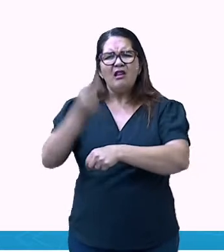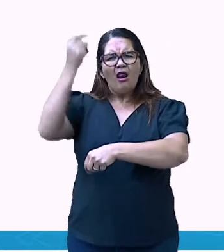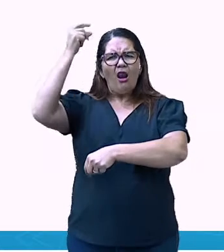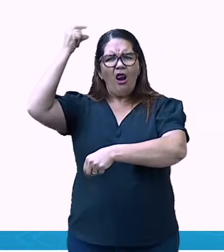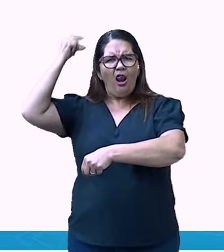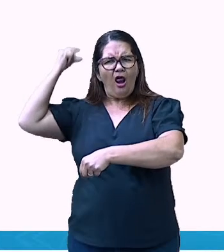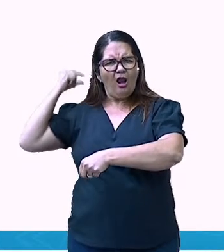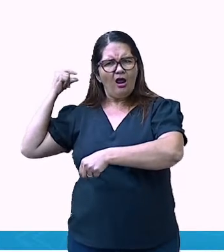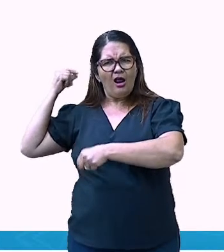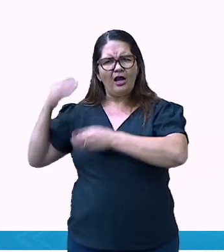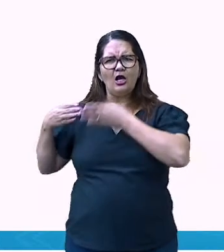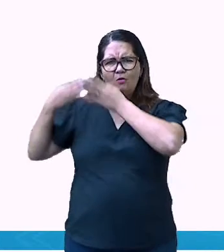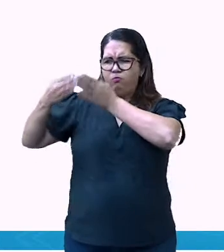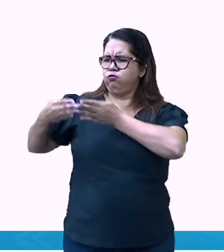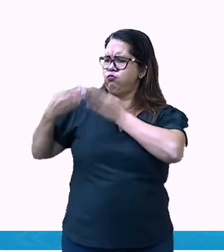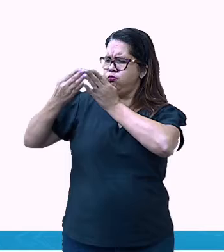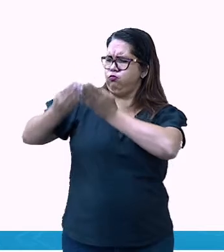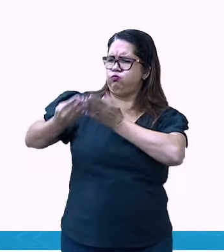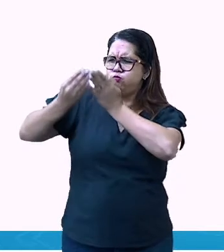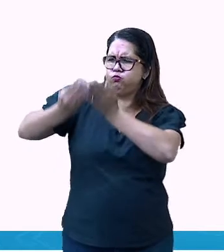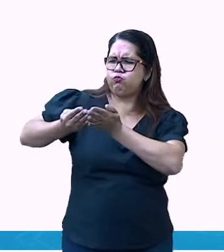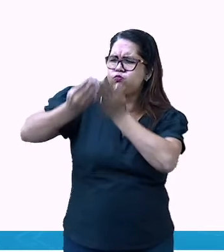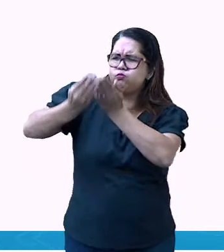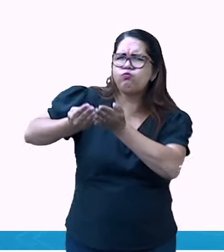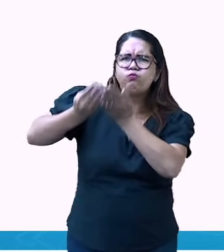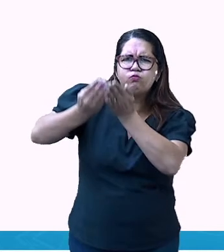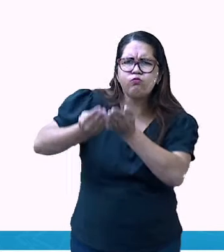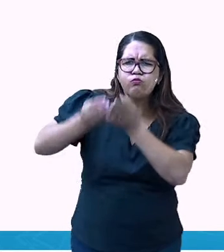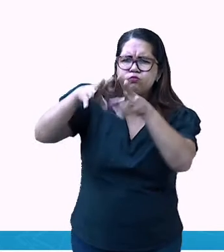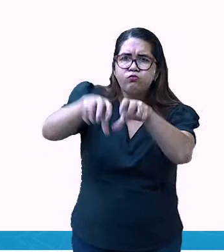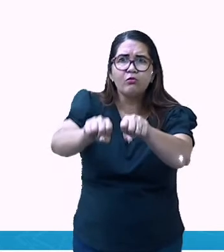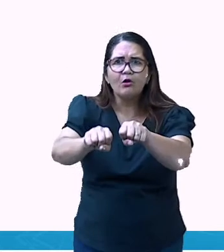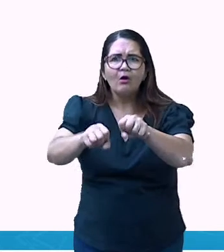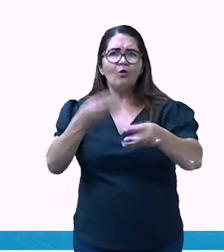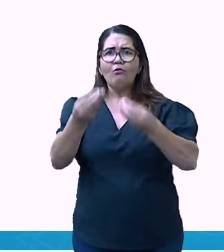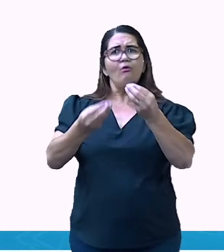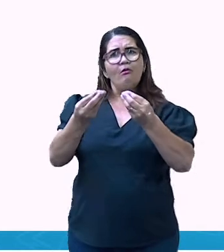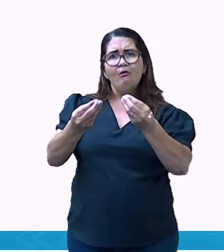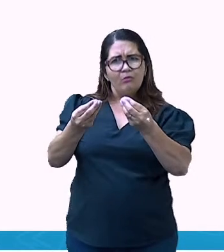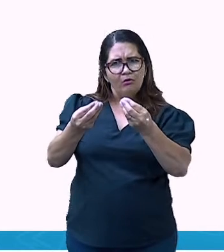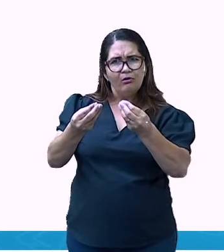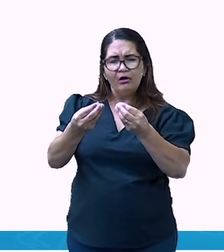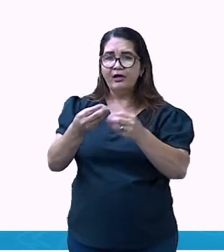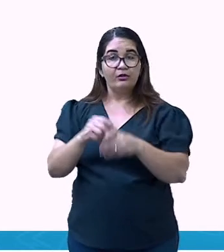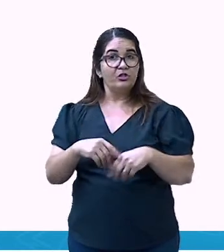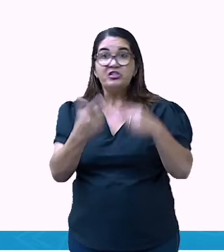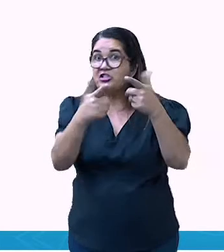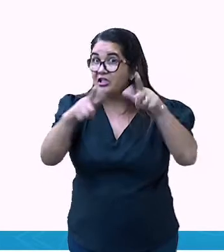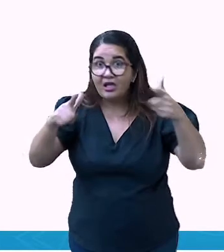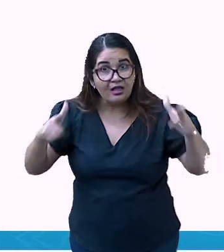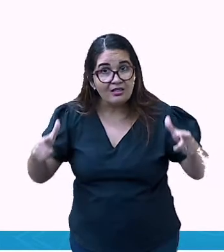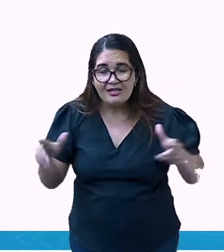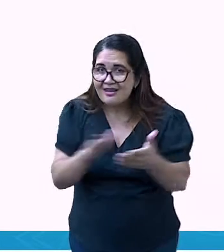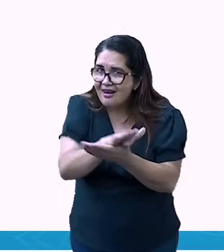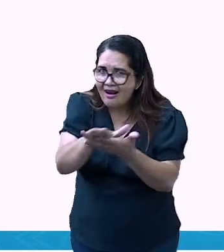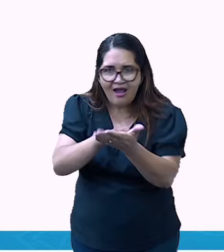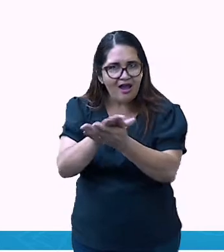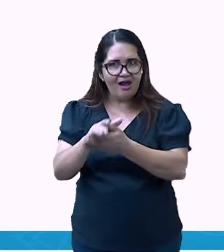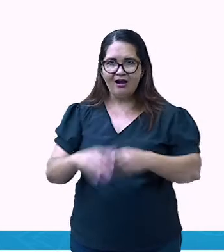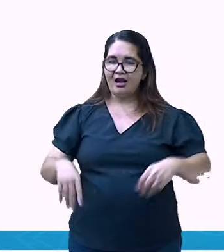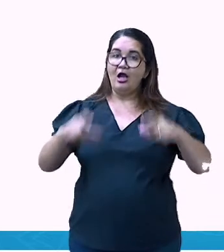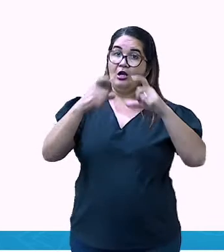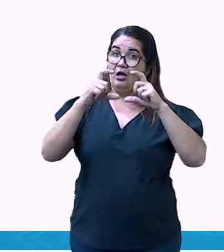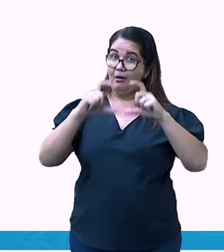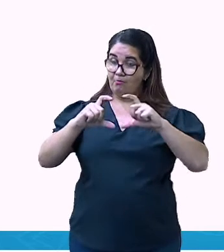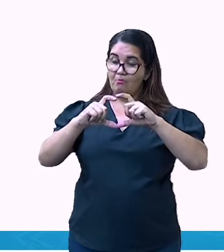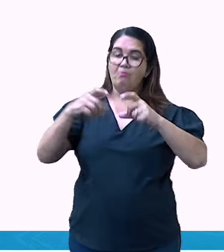não tinham nenhum instrumento para ajudar. Como eles faziam, né? Claro que as navegações, elas foram evoluindo com o longo